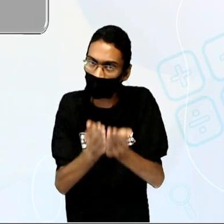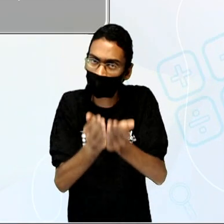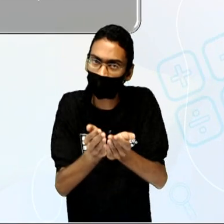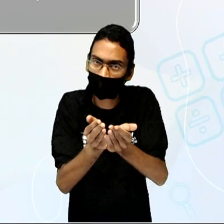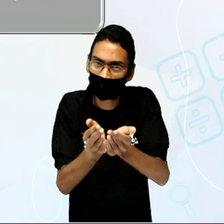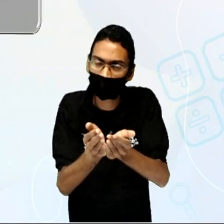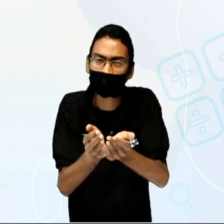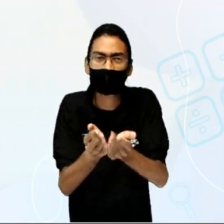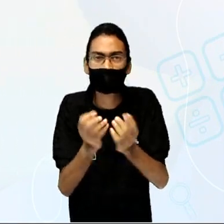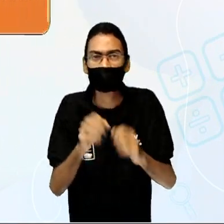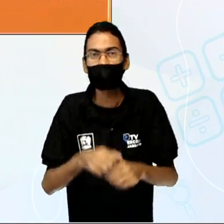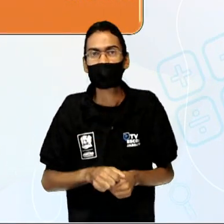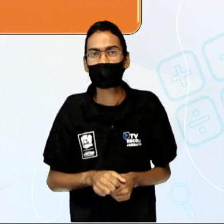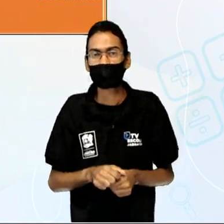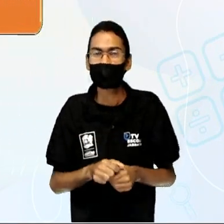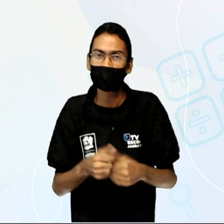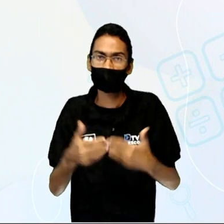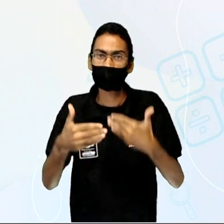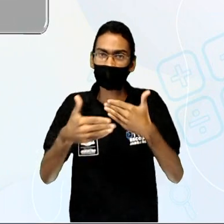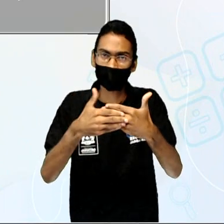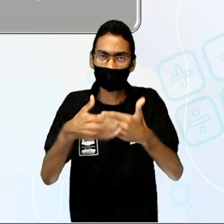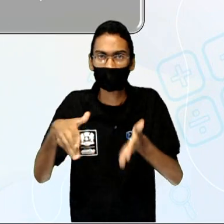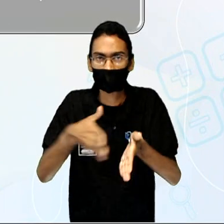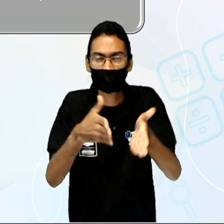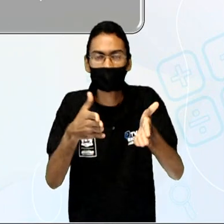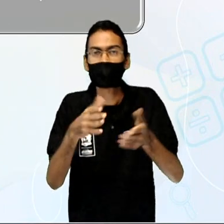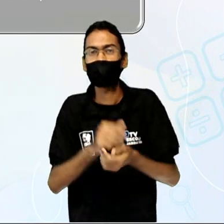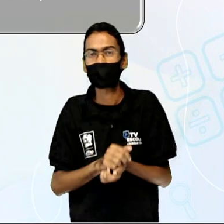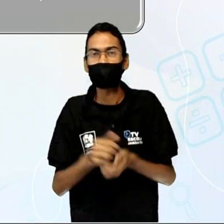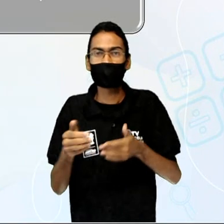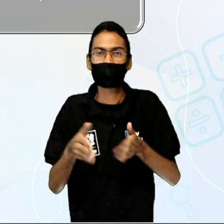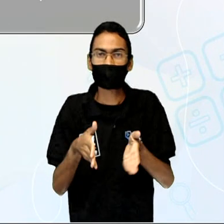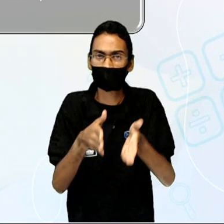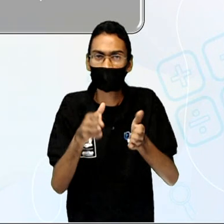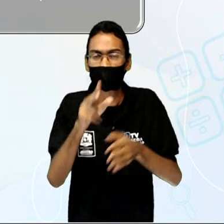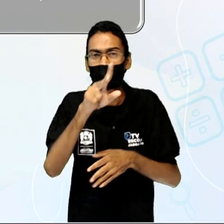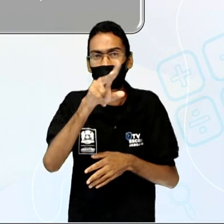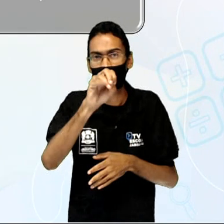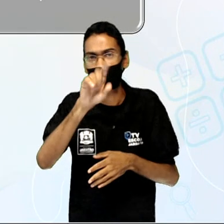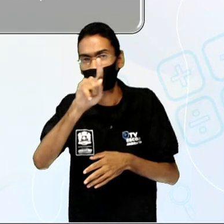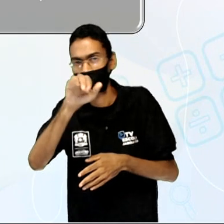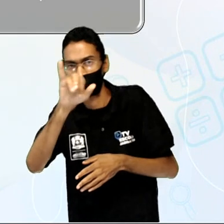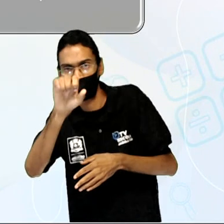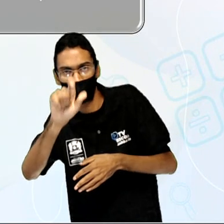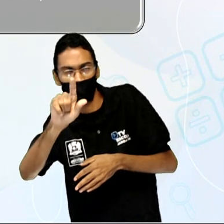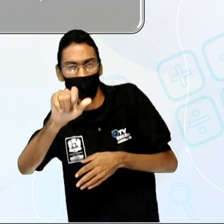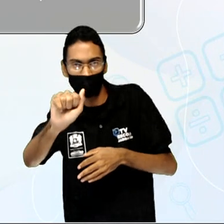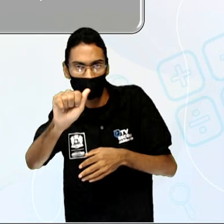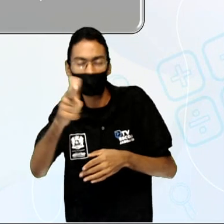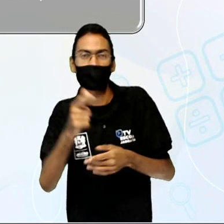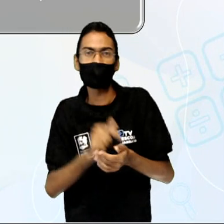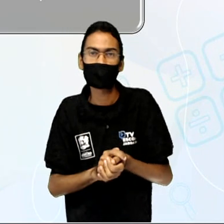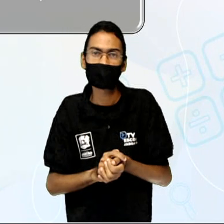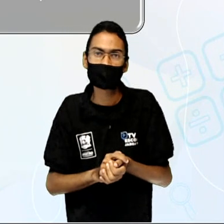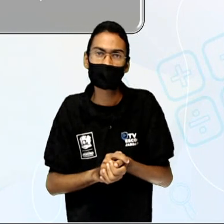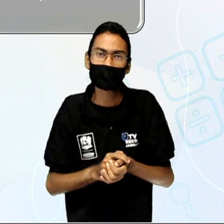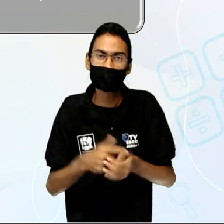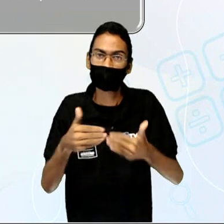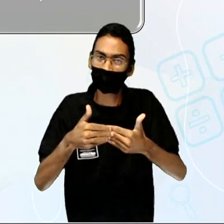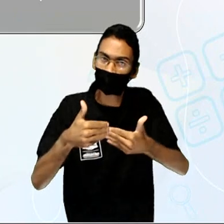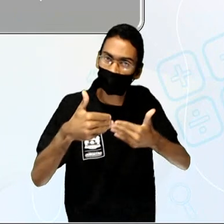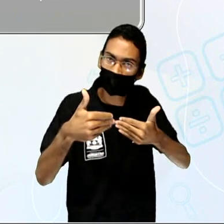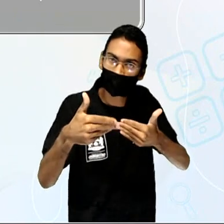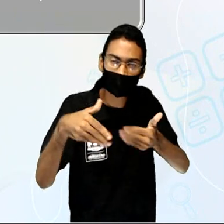próximo rio. Então, é o chamado rio Volga. O rio Volga nasce no Planalto de Valdai, corre pela